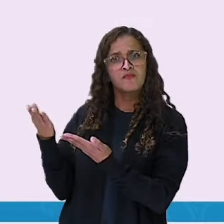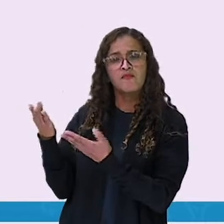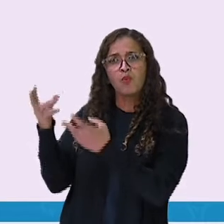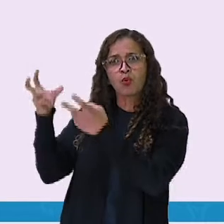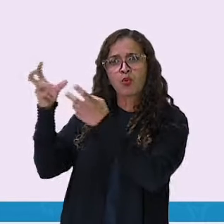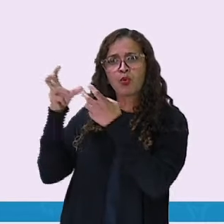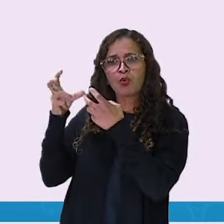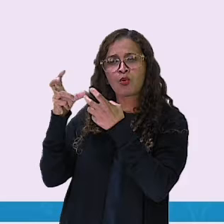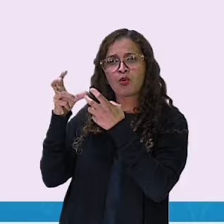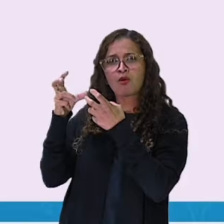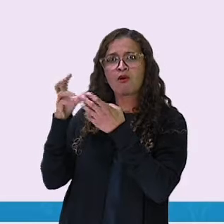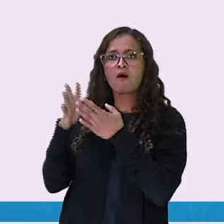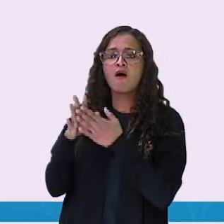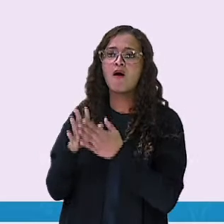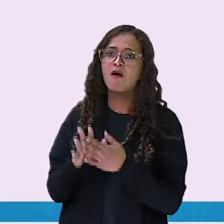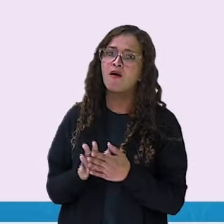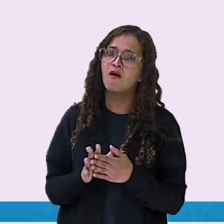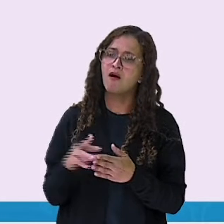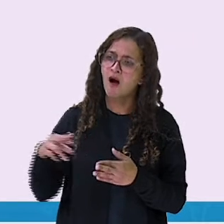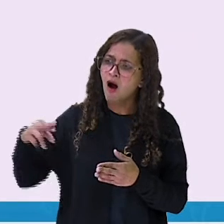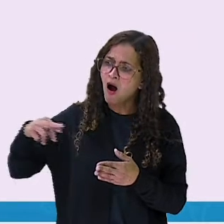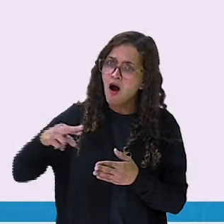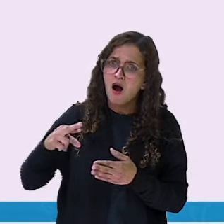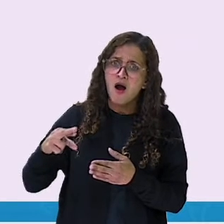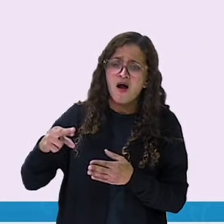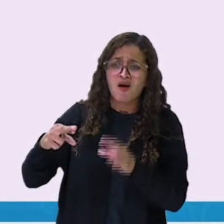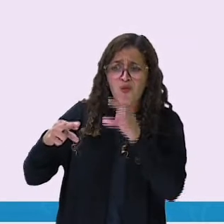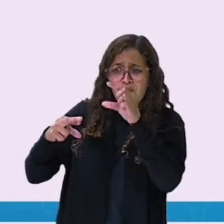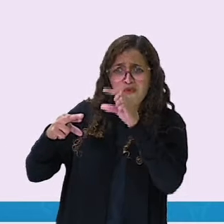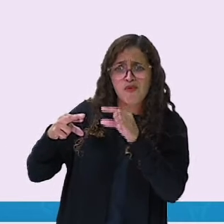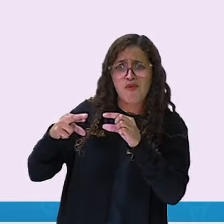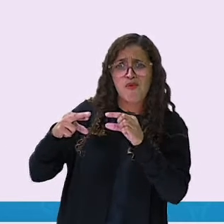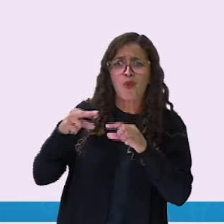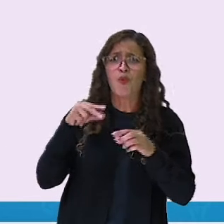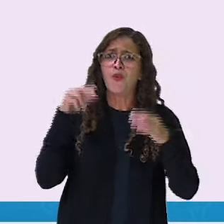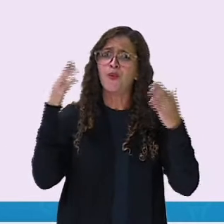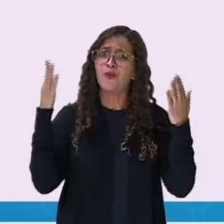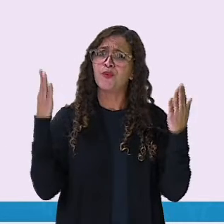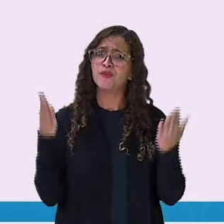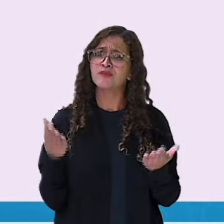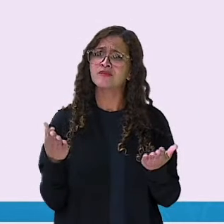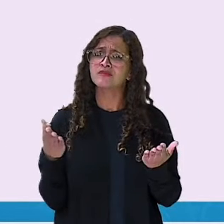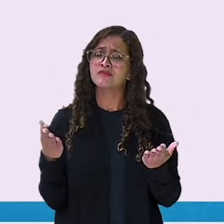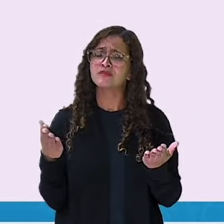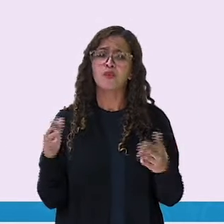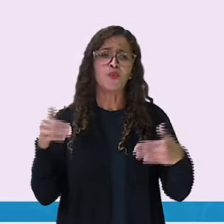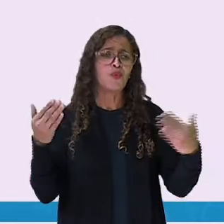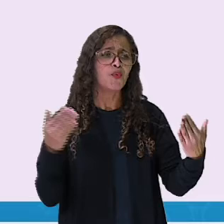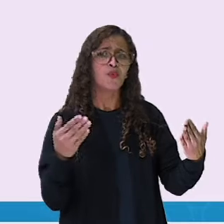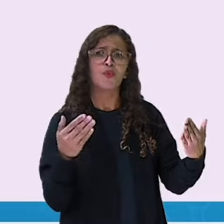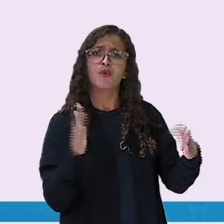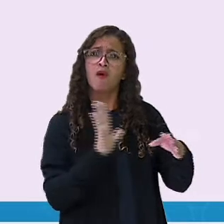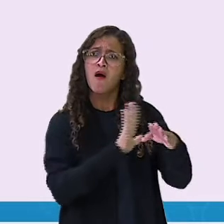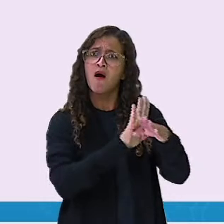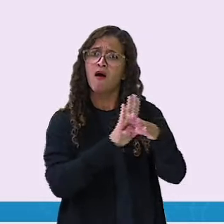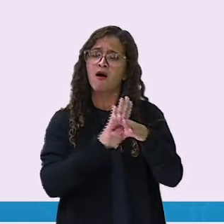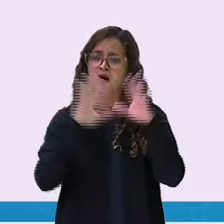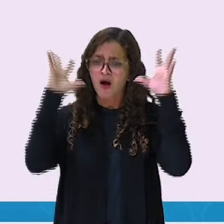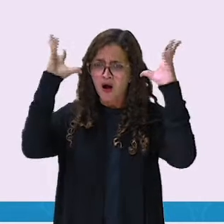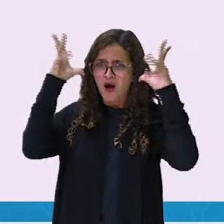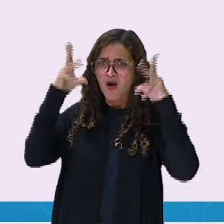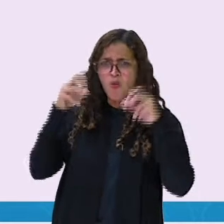Viram só? O rato salvou o leão. Parecia